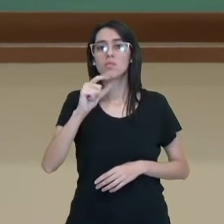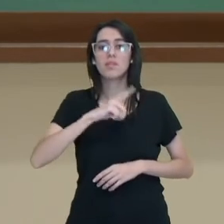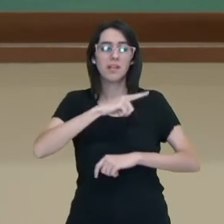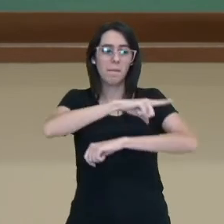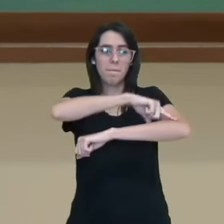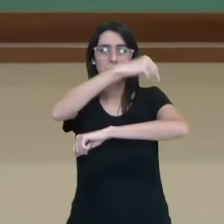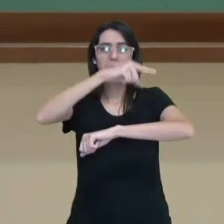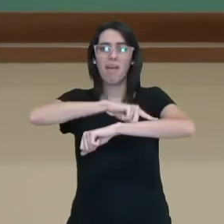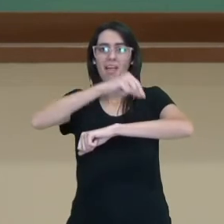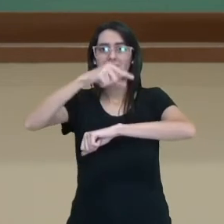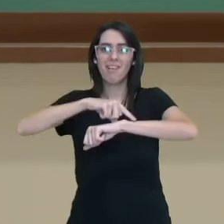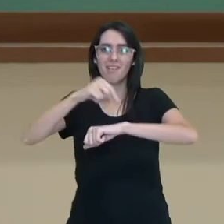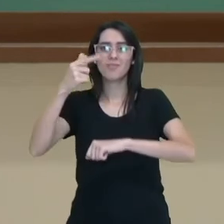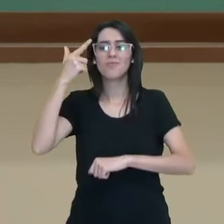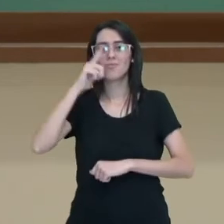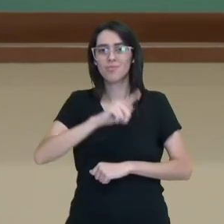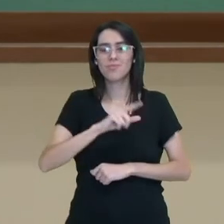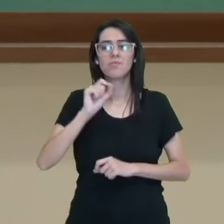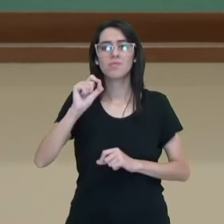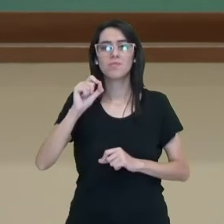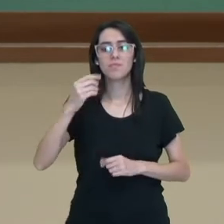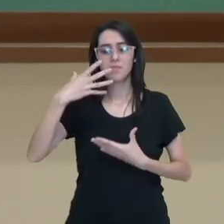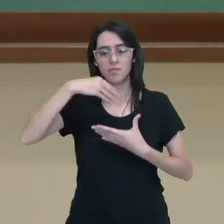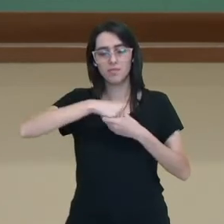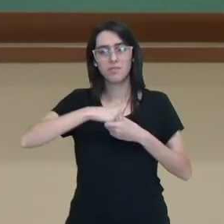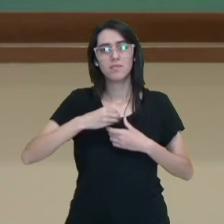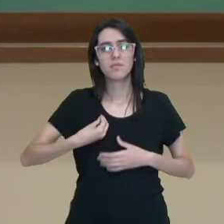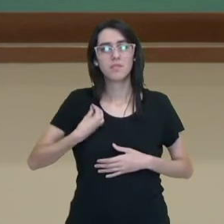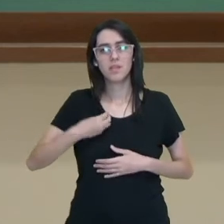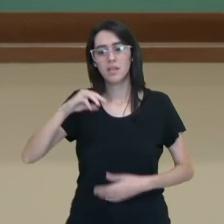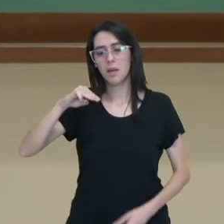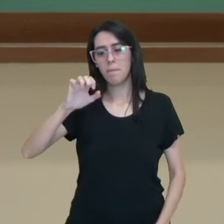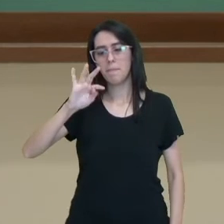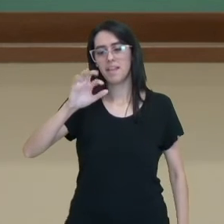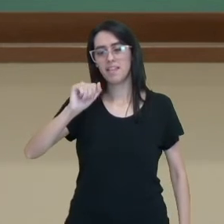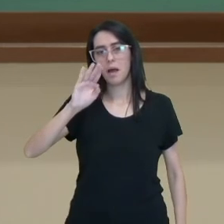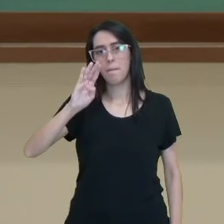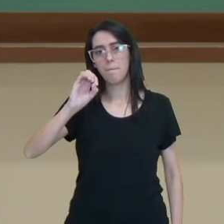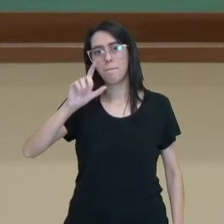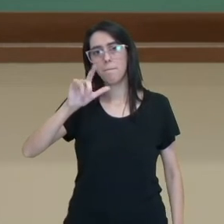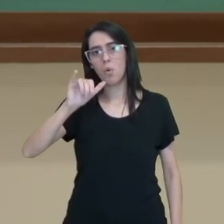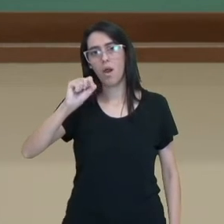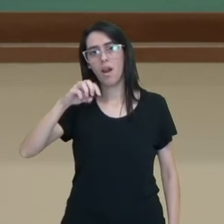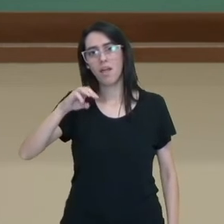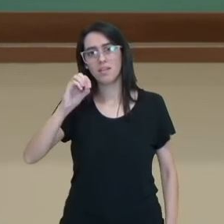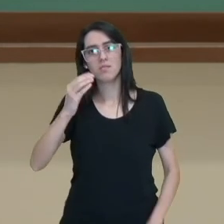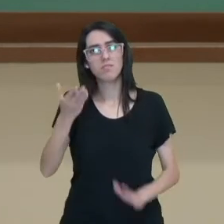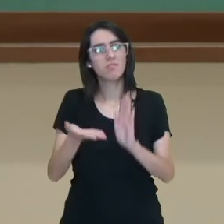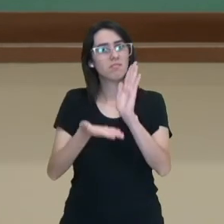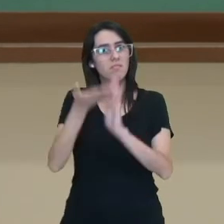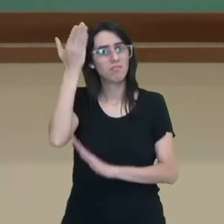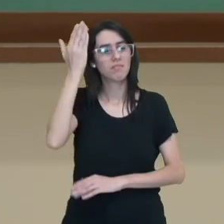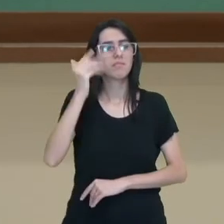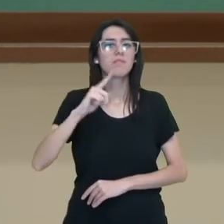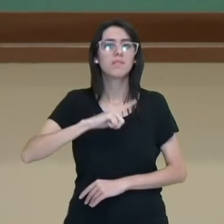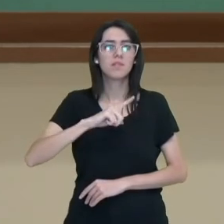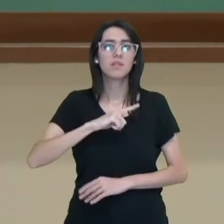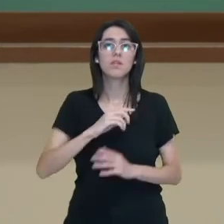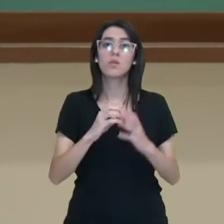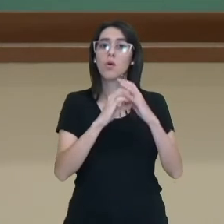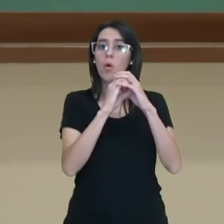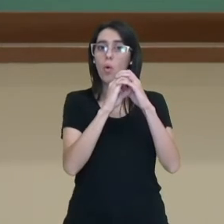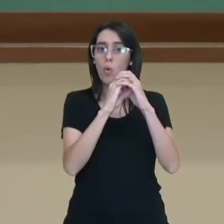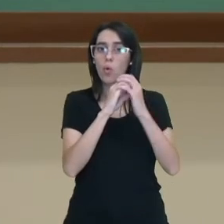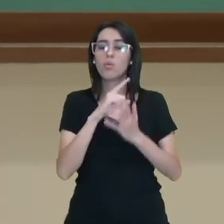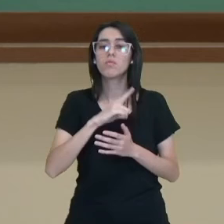penas, né, metabolismo elevado, o bico sem dentes, né, um bico forte para a alimentação, produzem ovos com